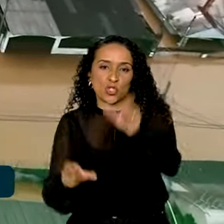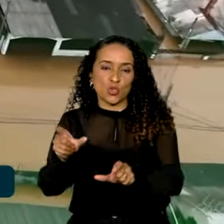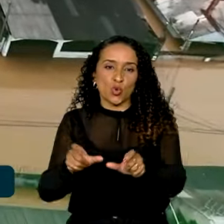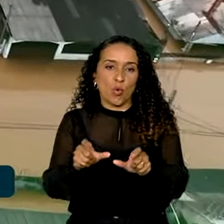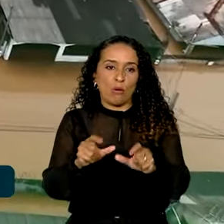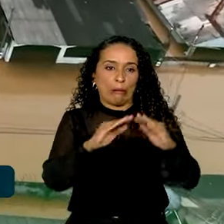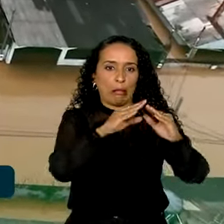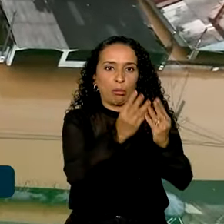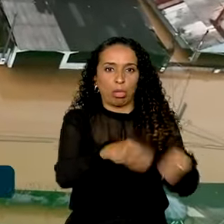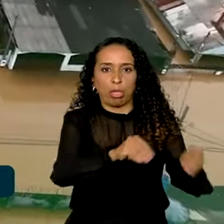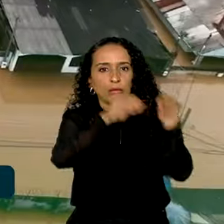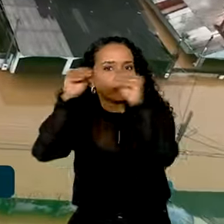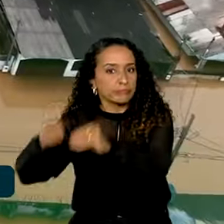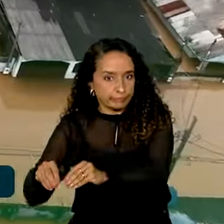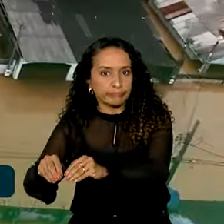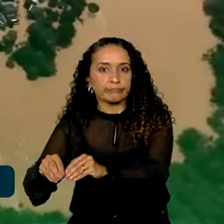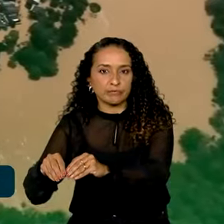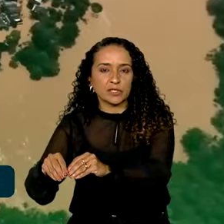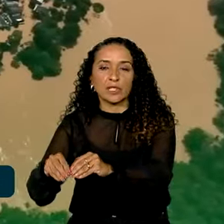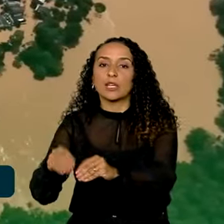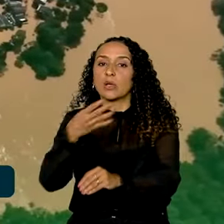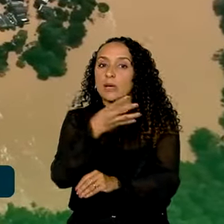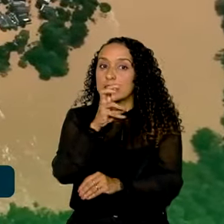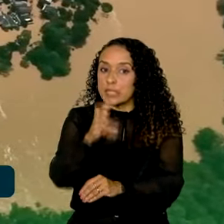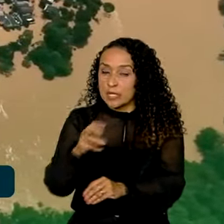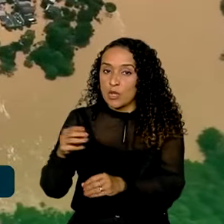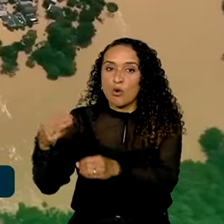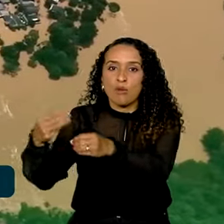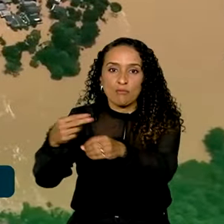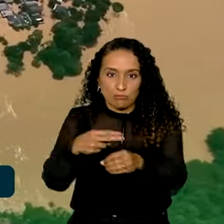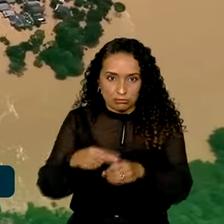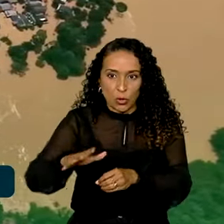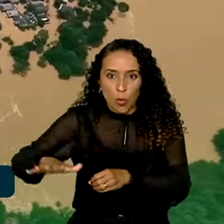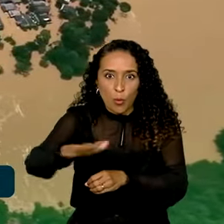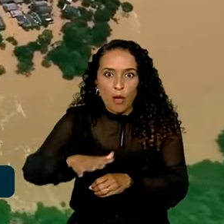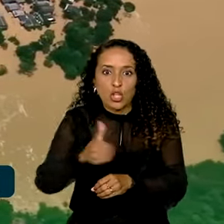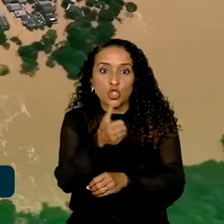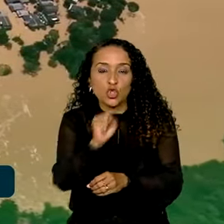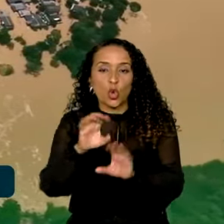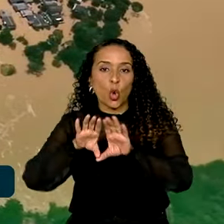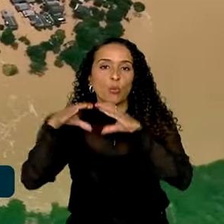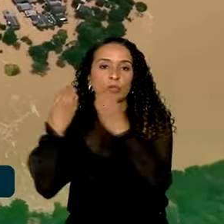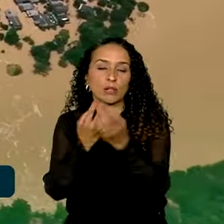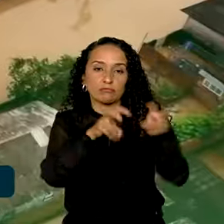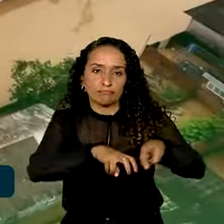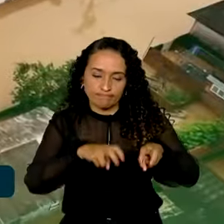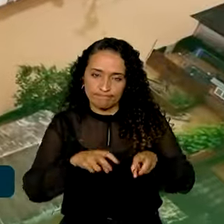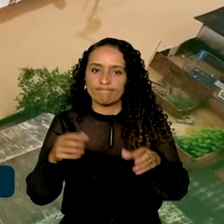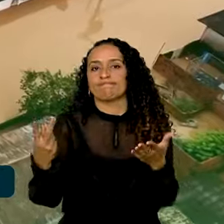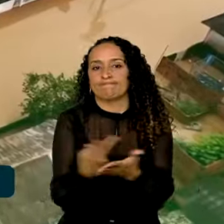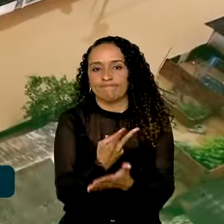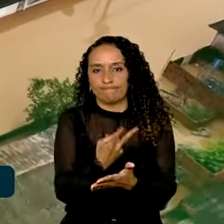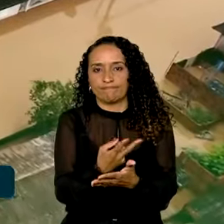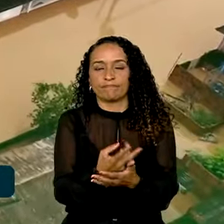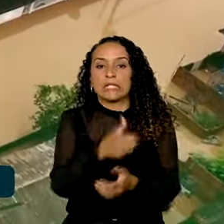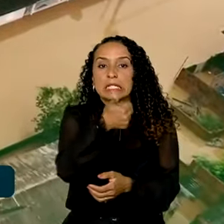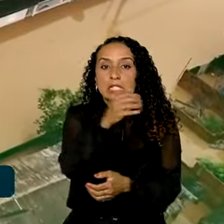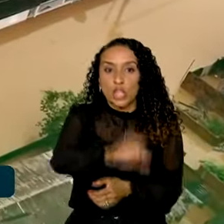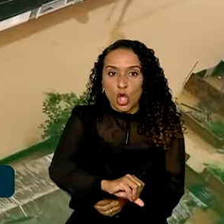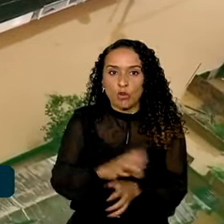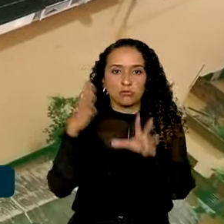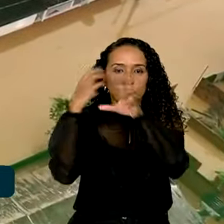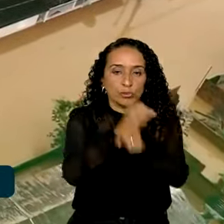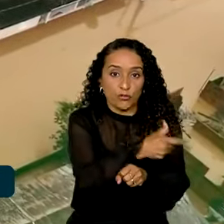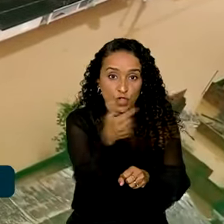deslocadas de suas residências em 45 bairros e 18 comunidades rurais afetadas. 19 das